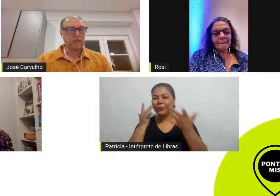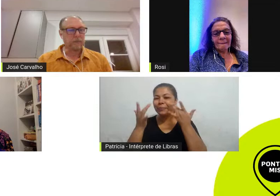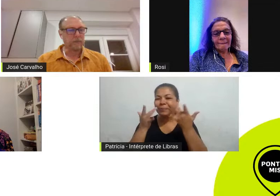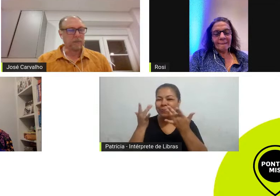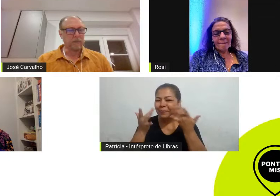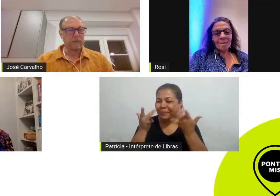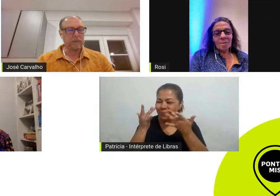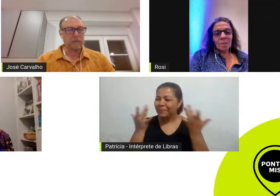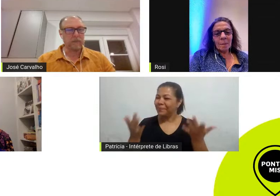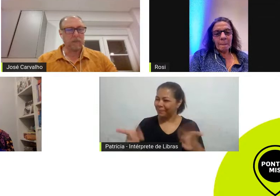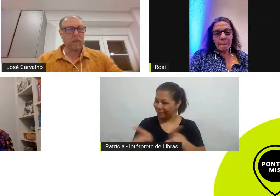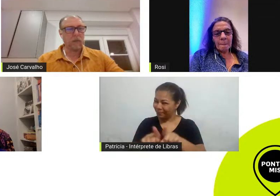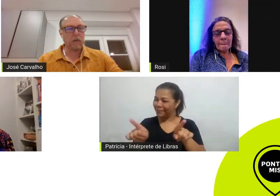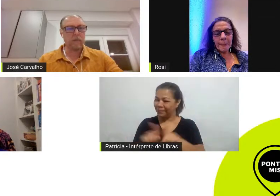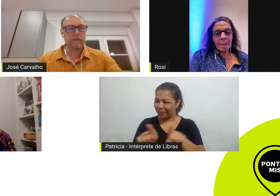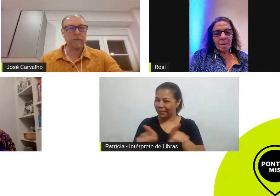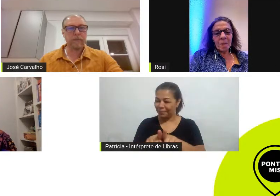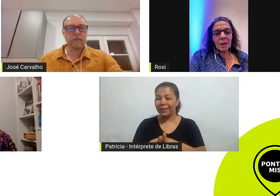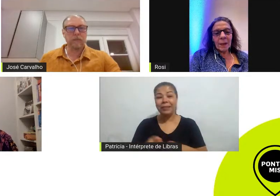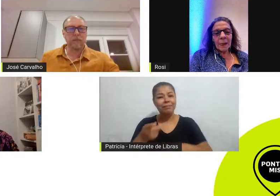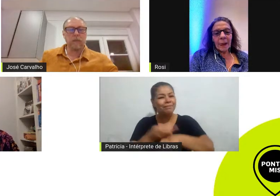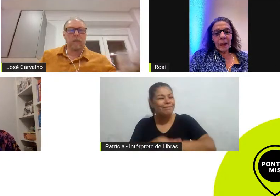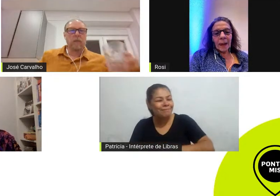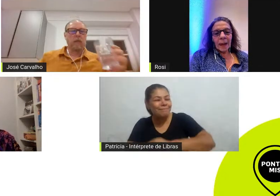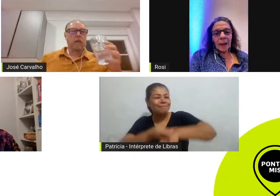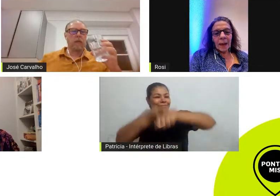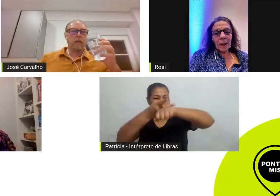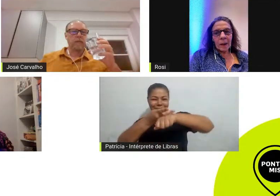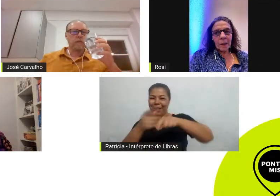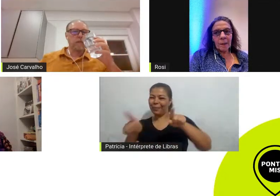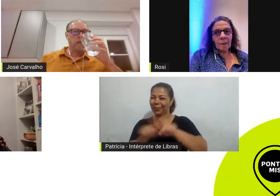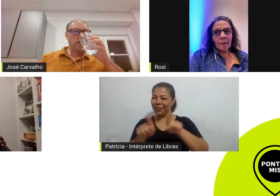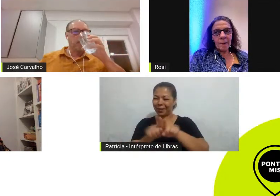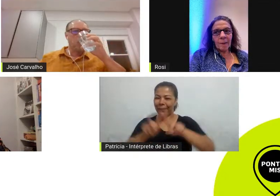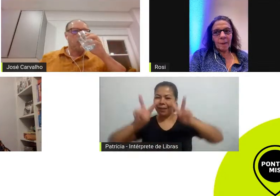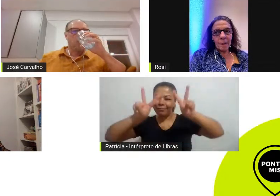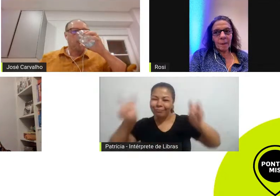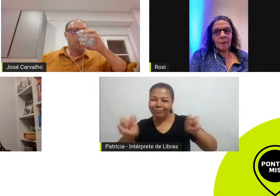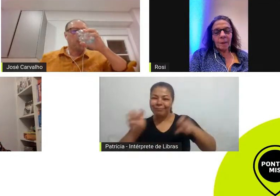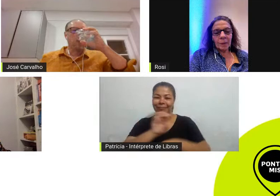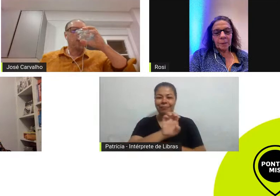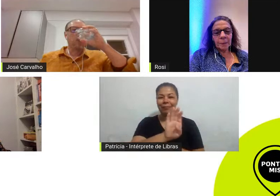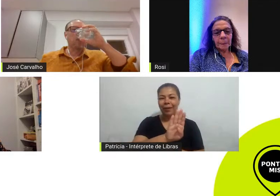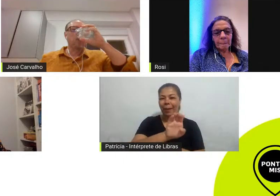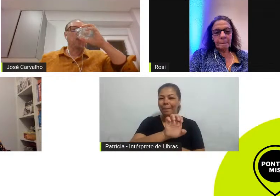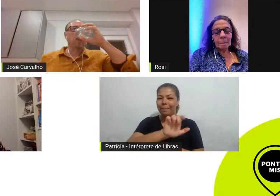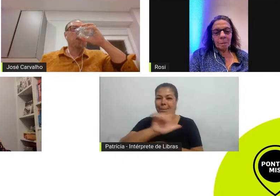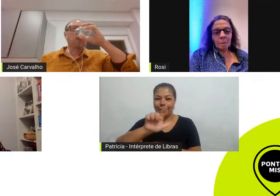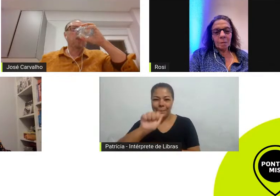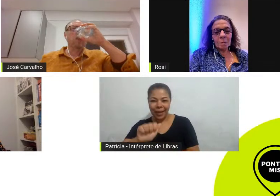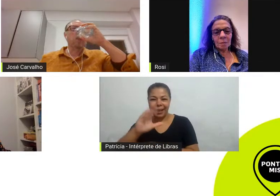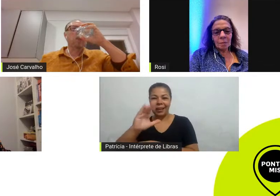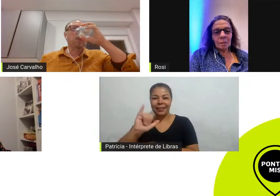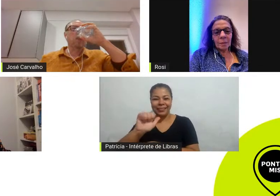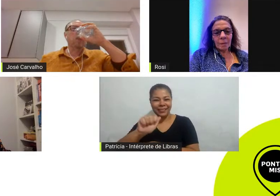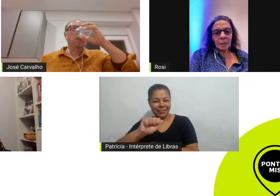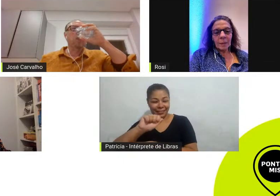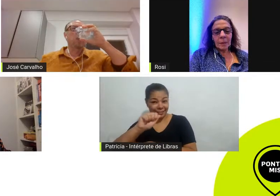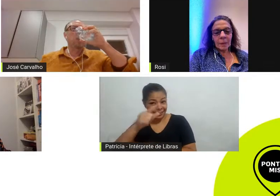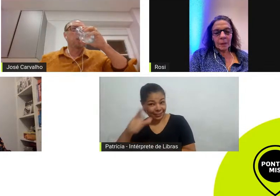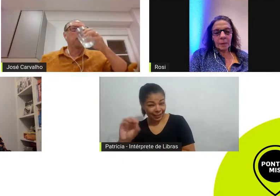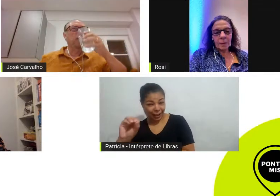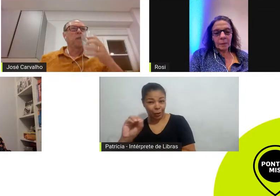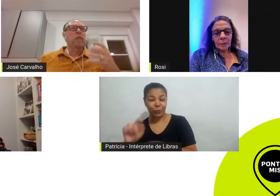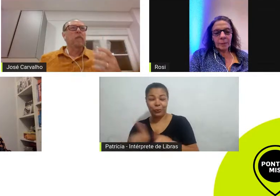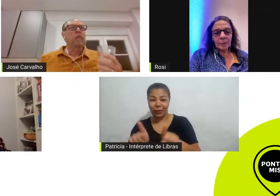entre jovens de Alberto de Abreu e a premiadíssima Bela Sial sobre o movimento sindical e a imigração italiana na década de